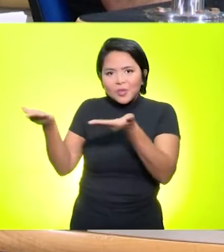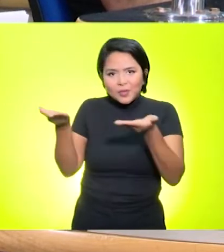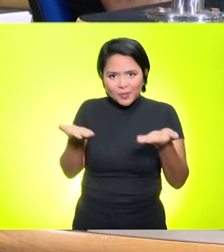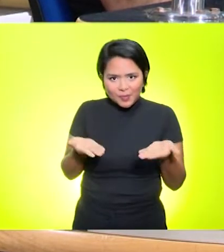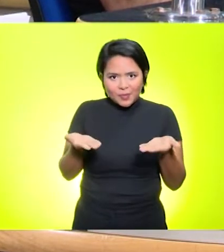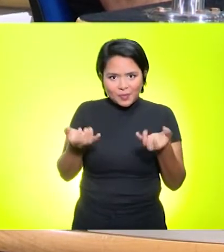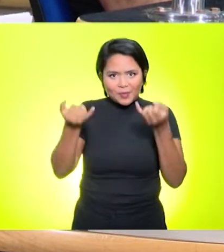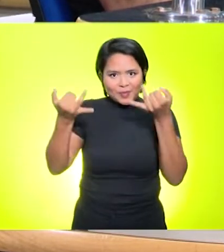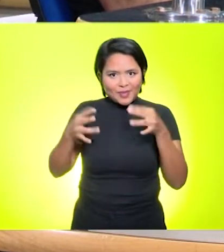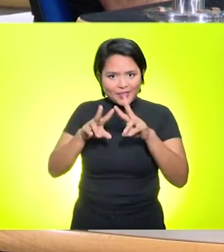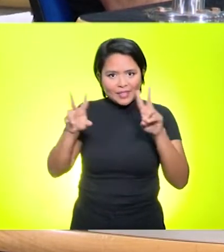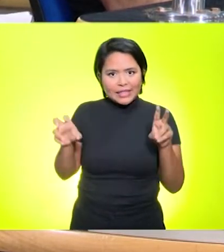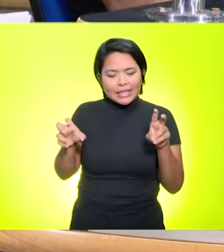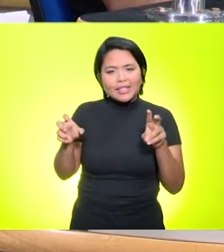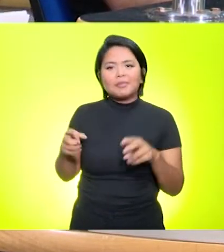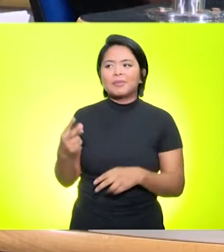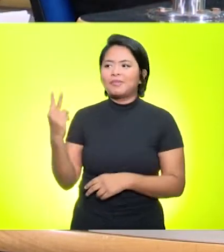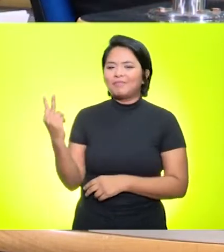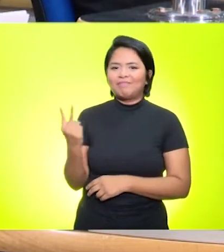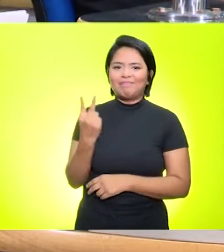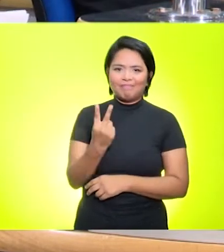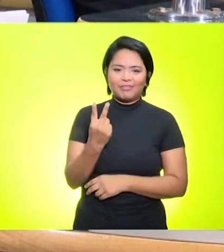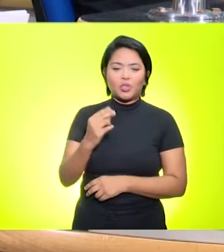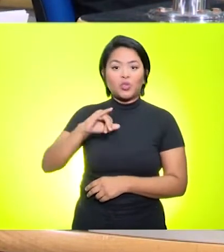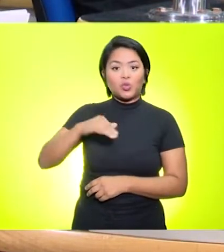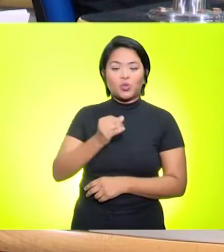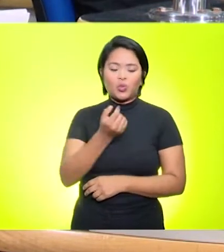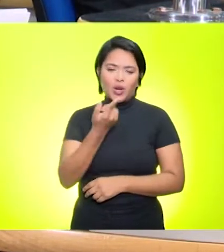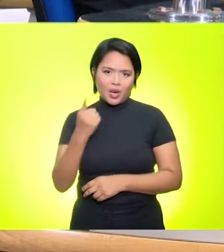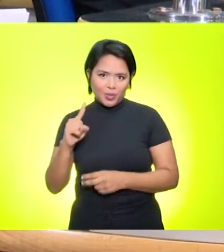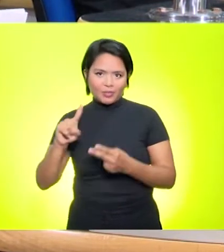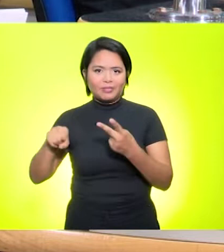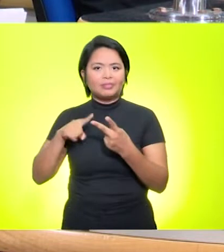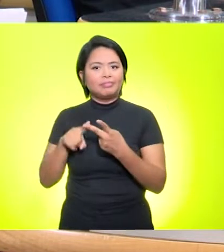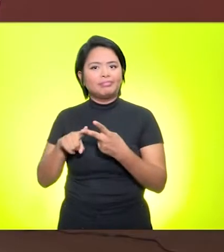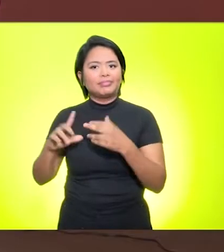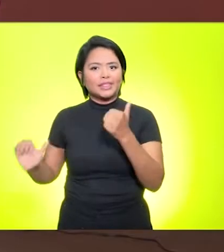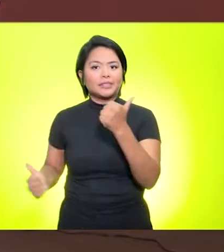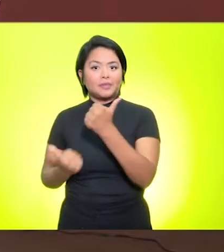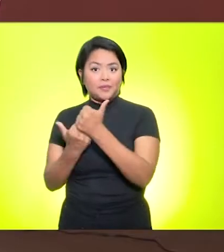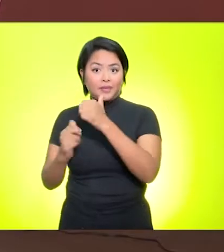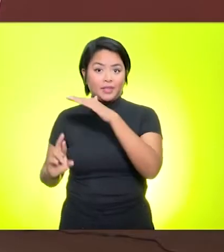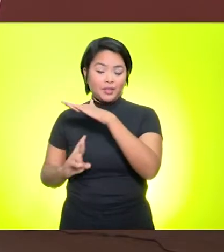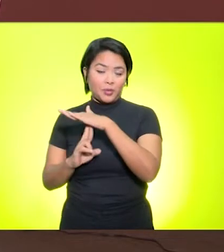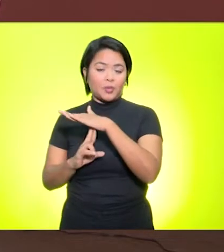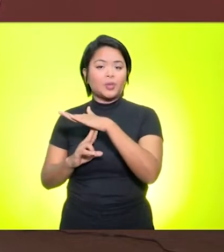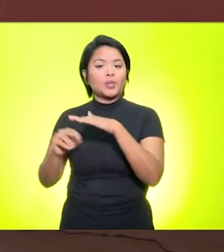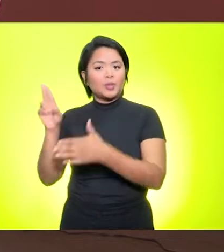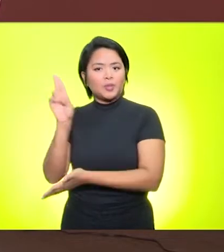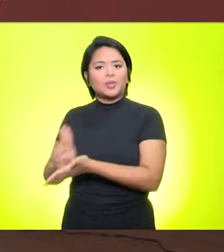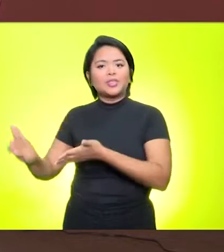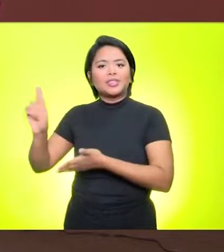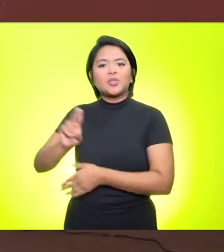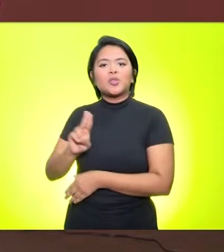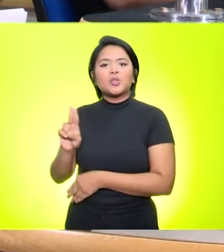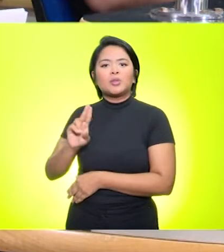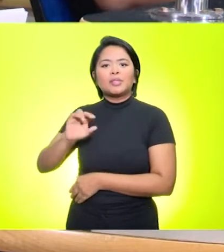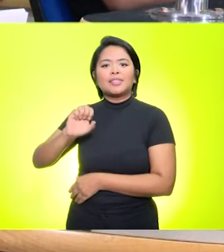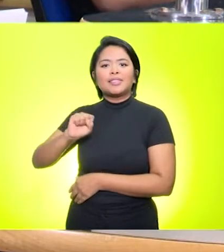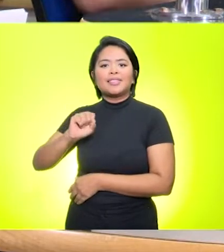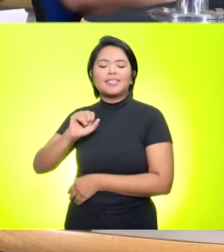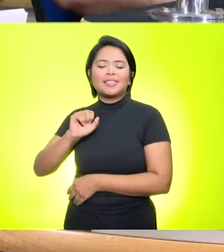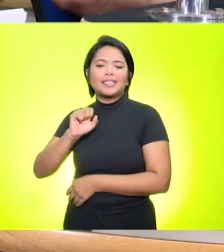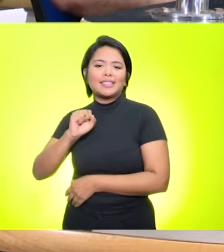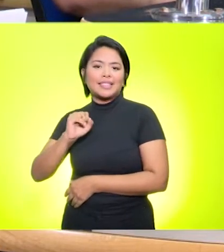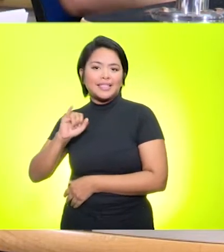assunto, estão aqui em nosso estúdio o professor João Batista Botentuí e o vice-reitor da Universidade, Silvestre